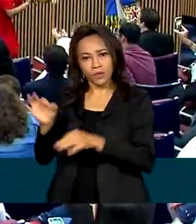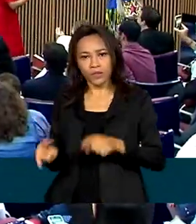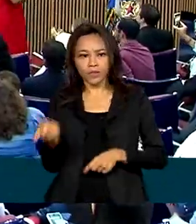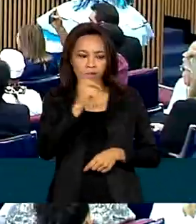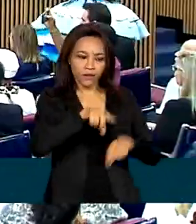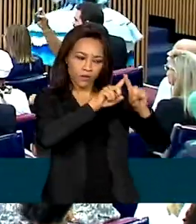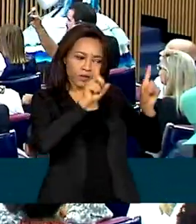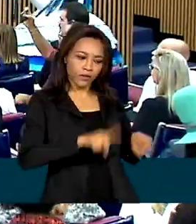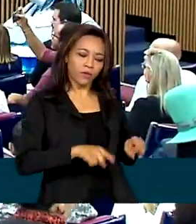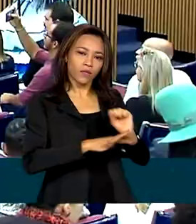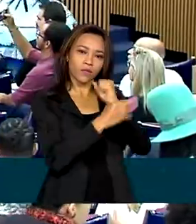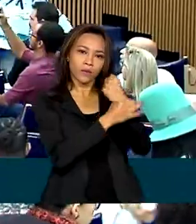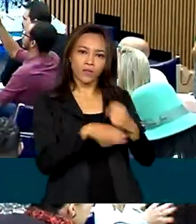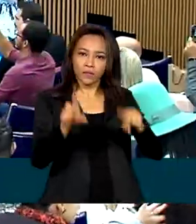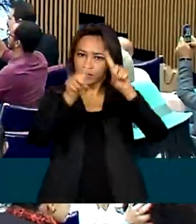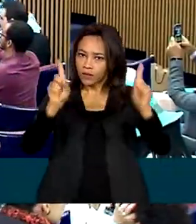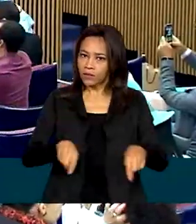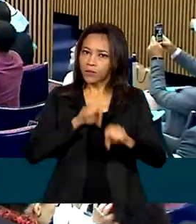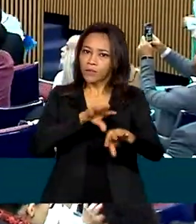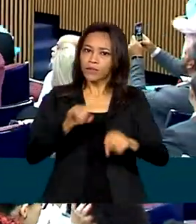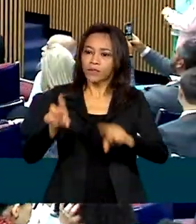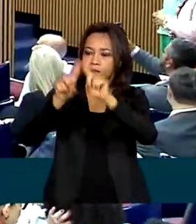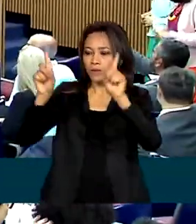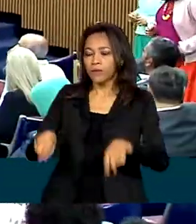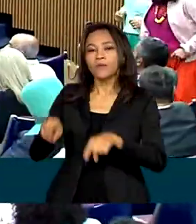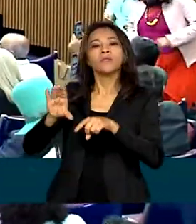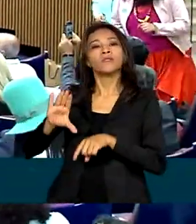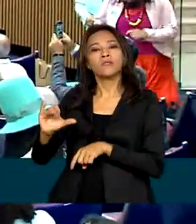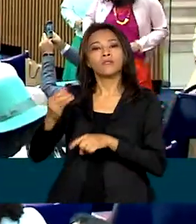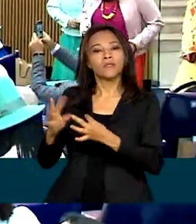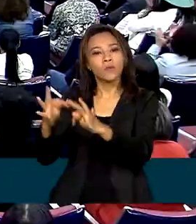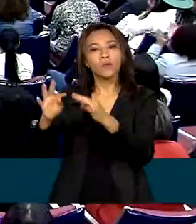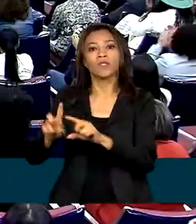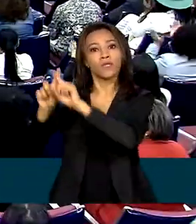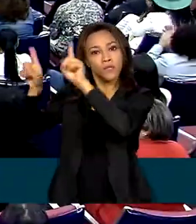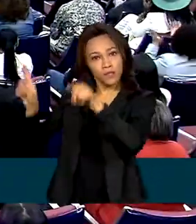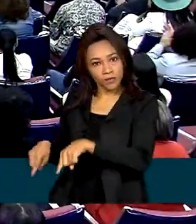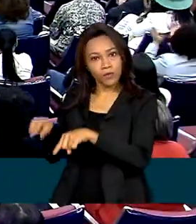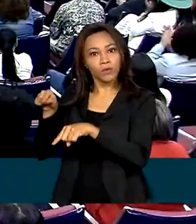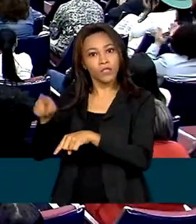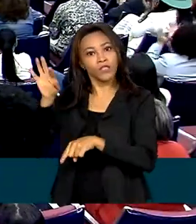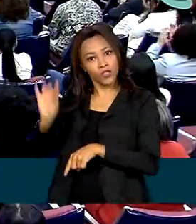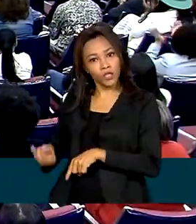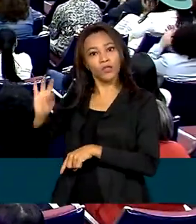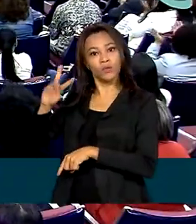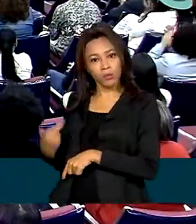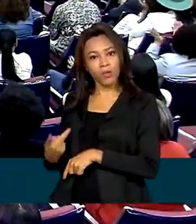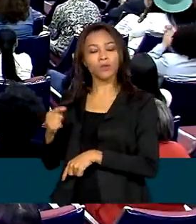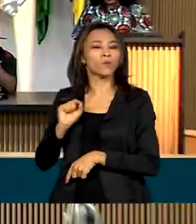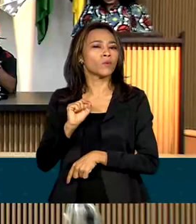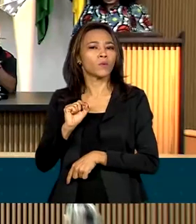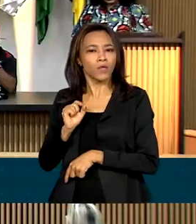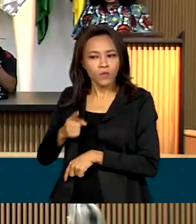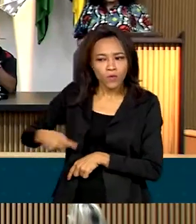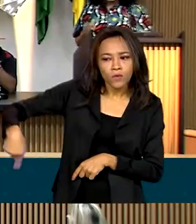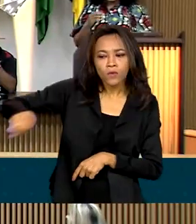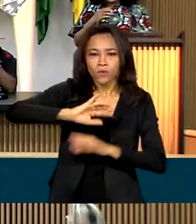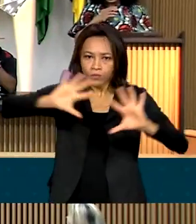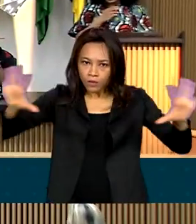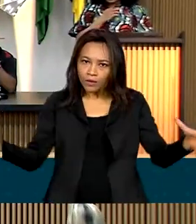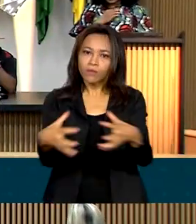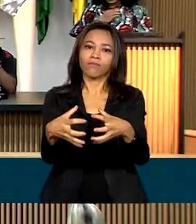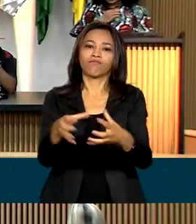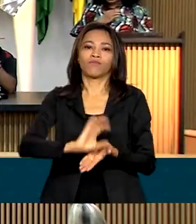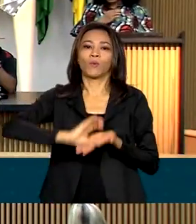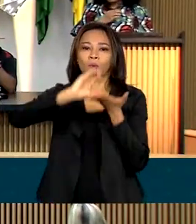Pública, Educação, Ciência, Tecnologia e Inovação, e Direitos Humanos e Cidadania fazem parte do